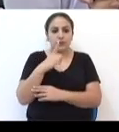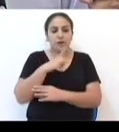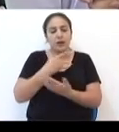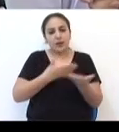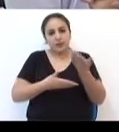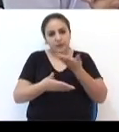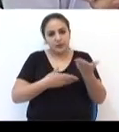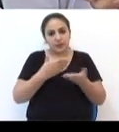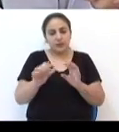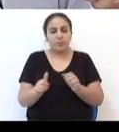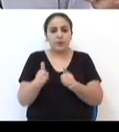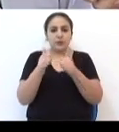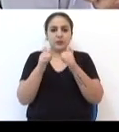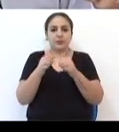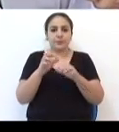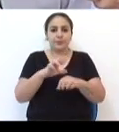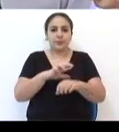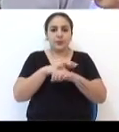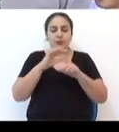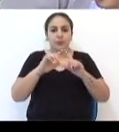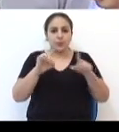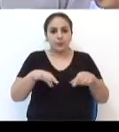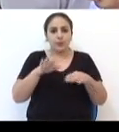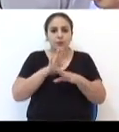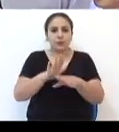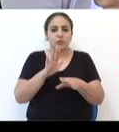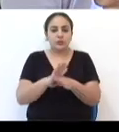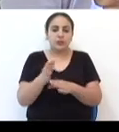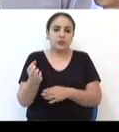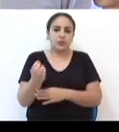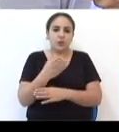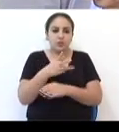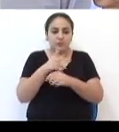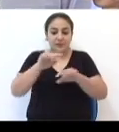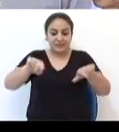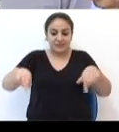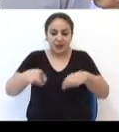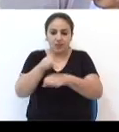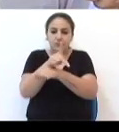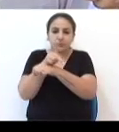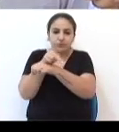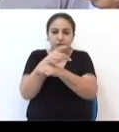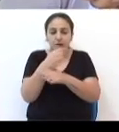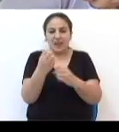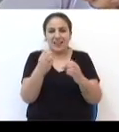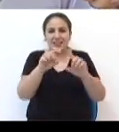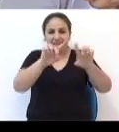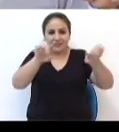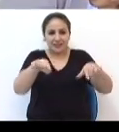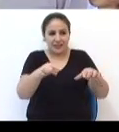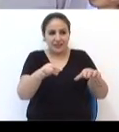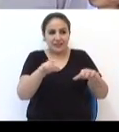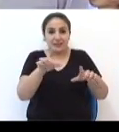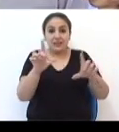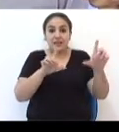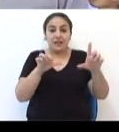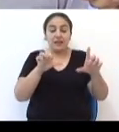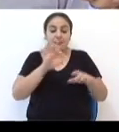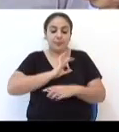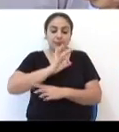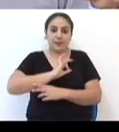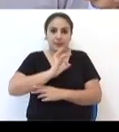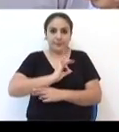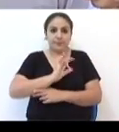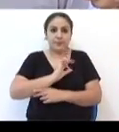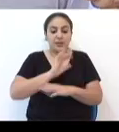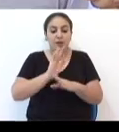Fundo em relação à melhoria da segurança pública, contemplando com essa nova sala do vídeo monitoramento, a nova sala de operações da Brigada Militar, que